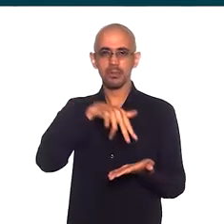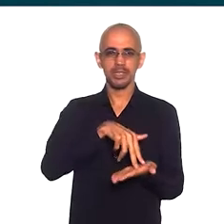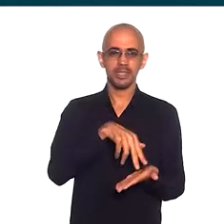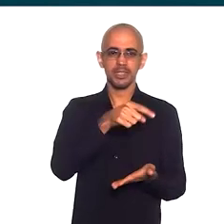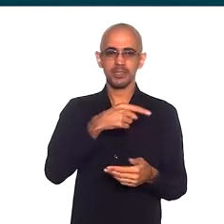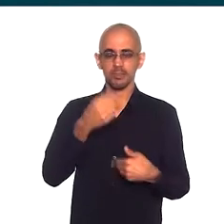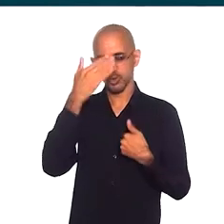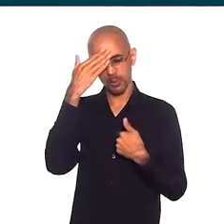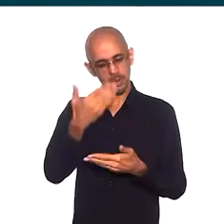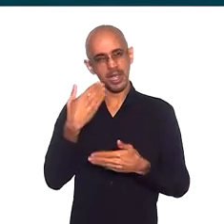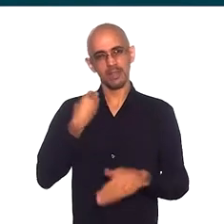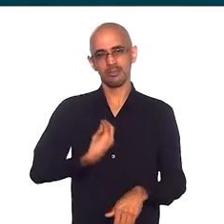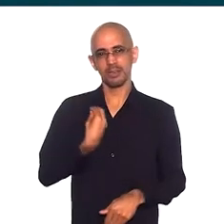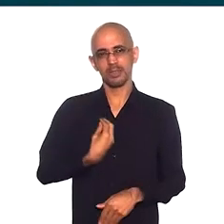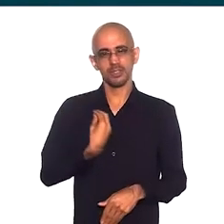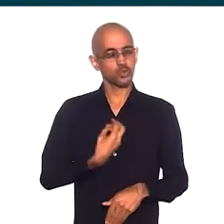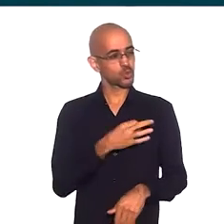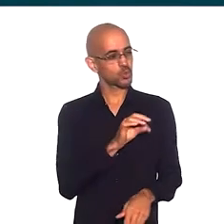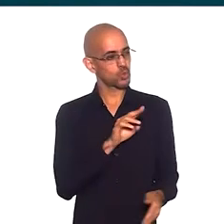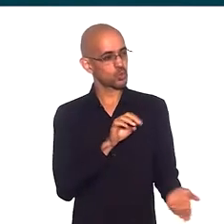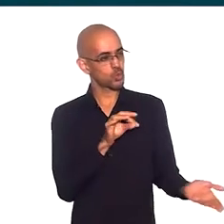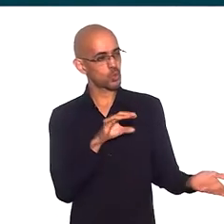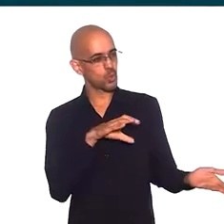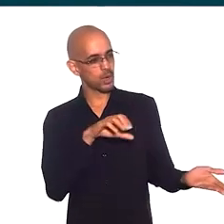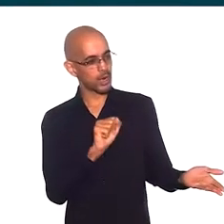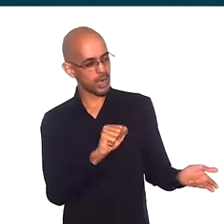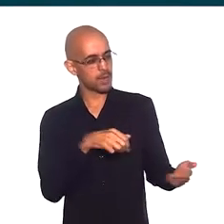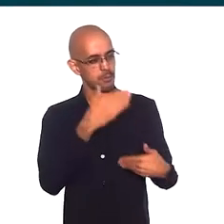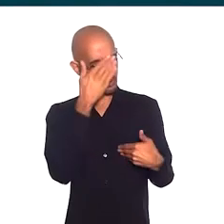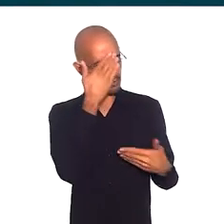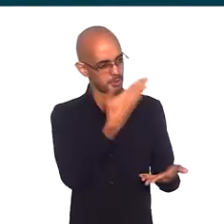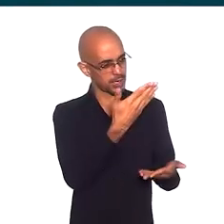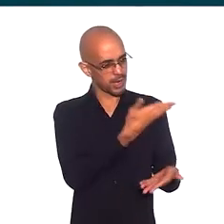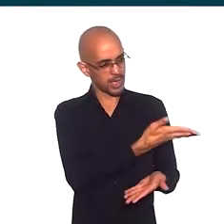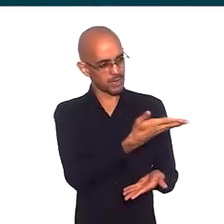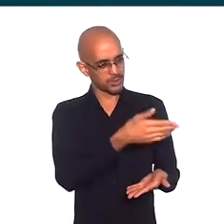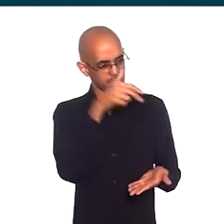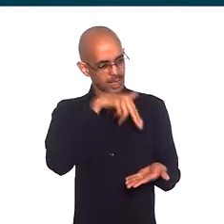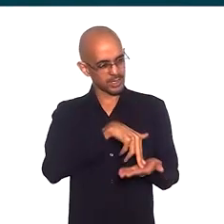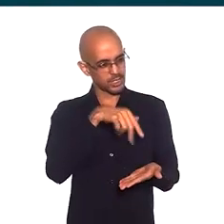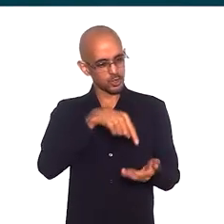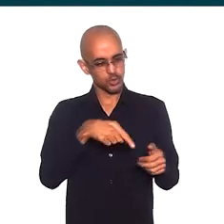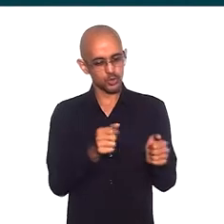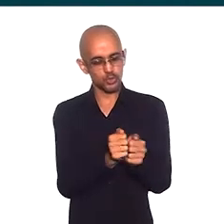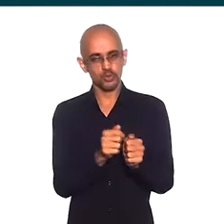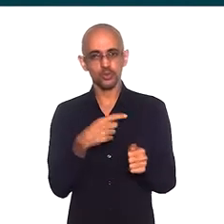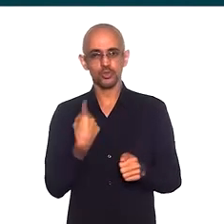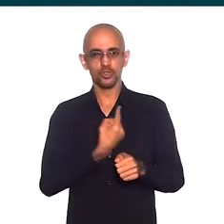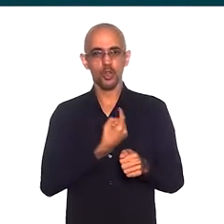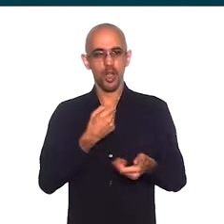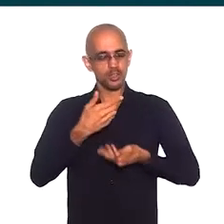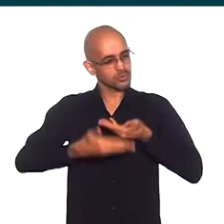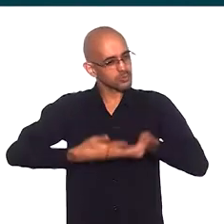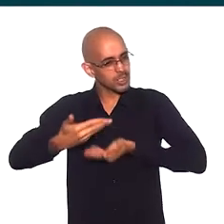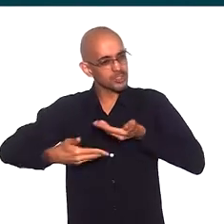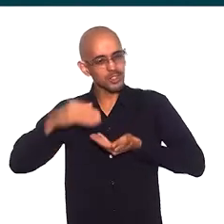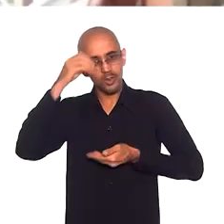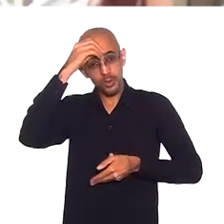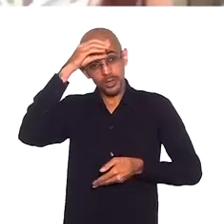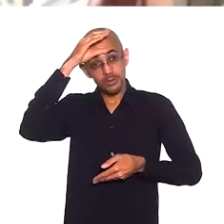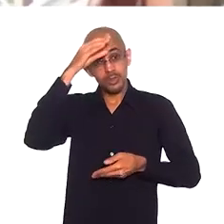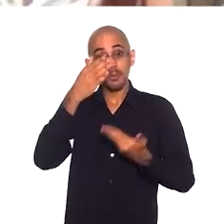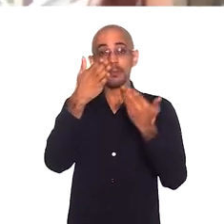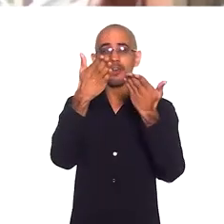Muito obrigado, Yolanda, pela participação. Tutuca, muitíssimo obrigado por estar aqui hoje com a gente, dividindo o conhecimento de vocês.